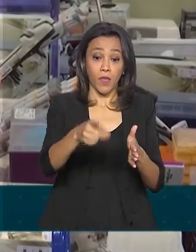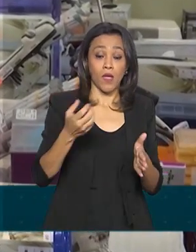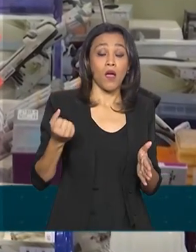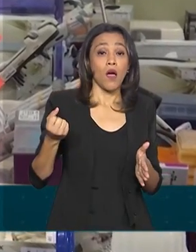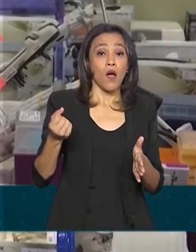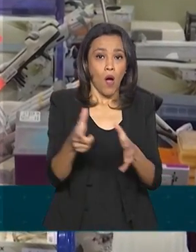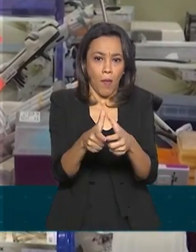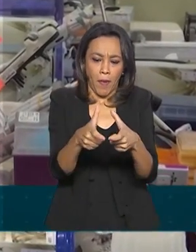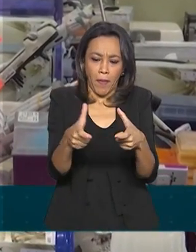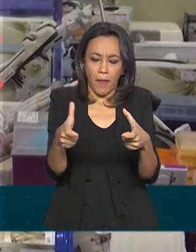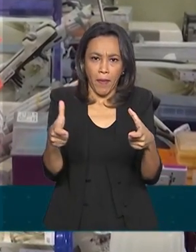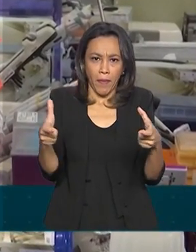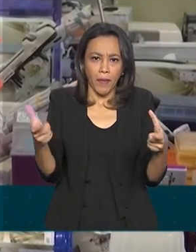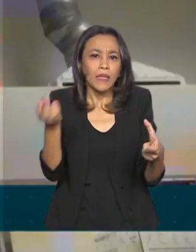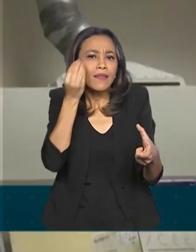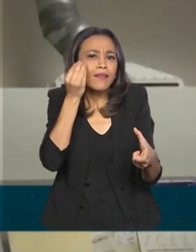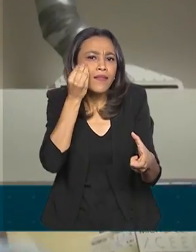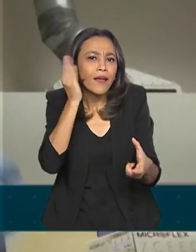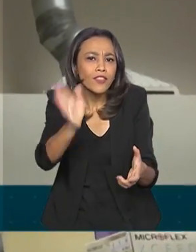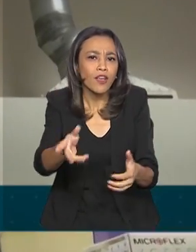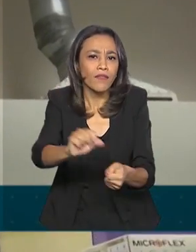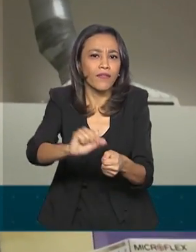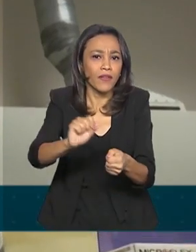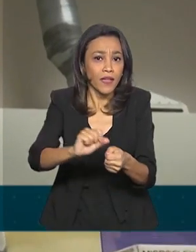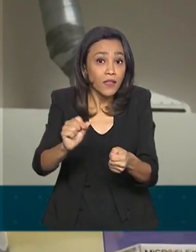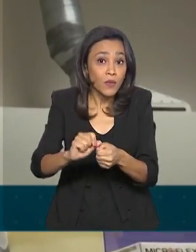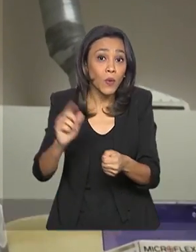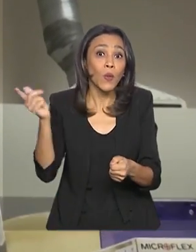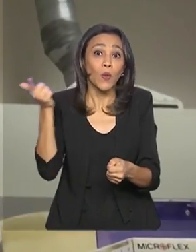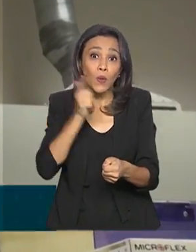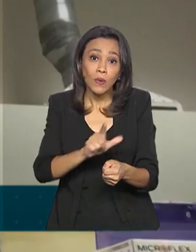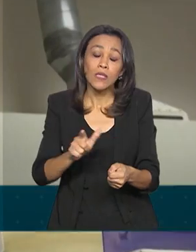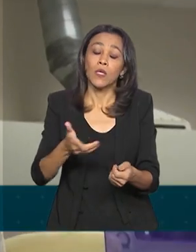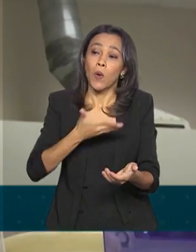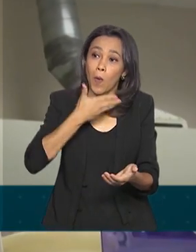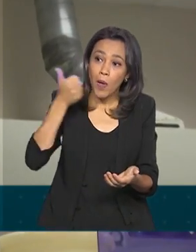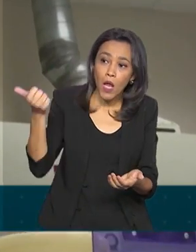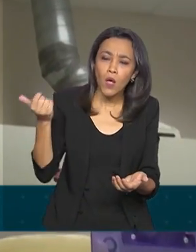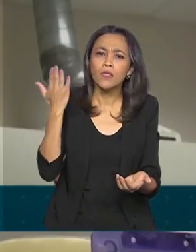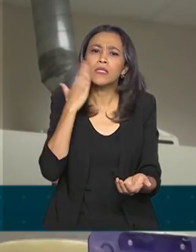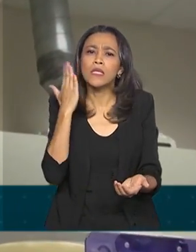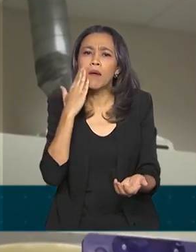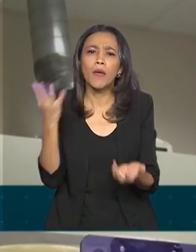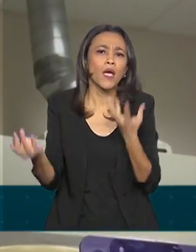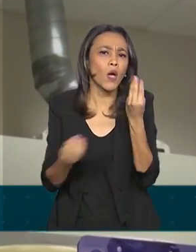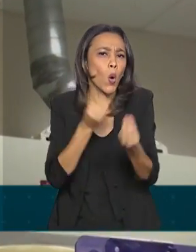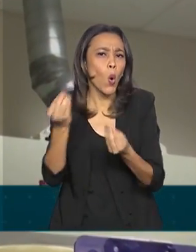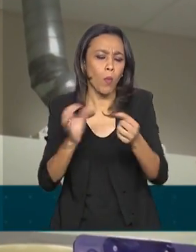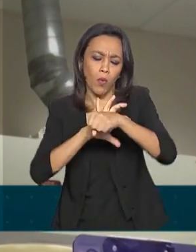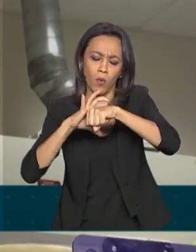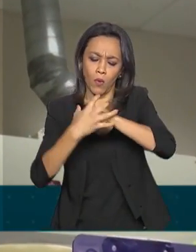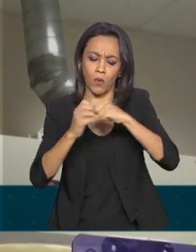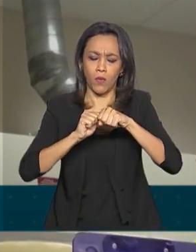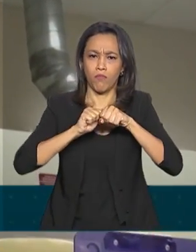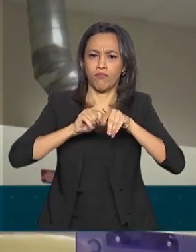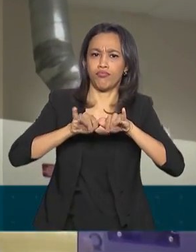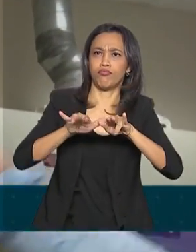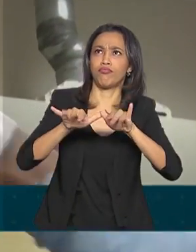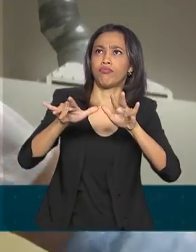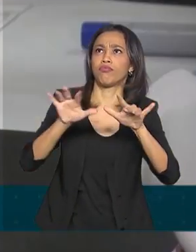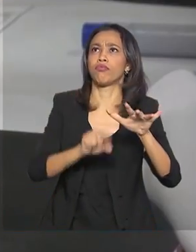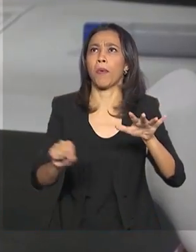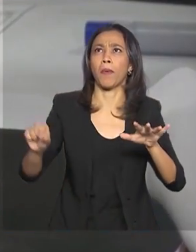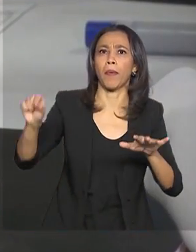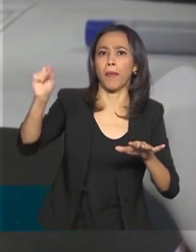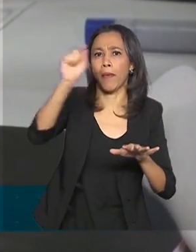no número de testes realizados permitiu conhecer melhor o comportamento e a propagação da doença no Brasil.